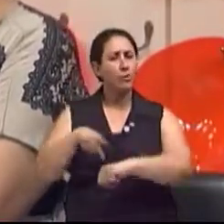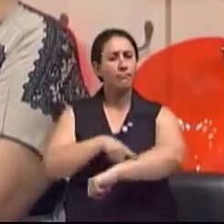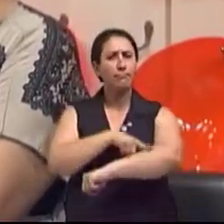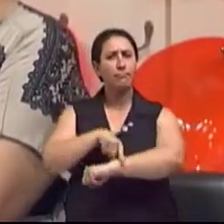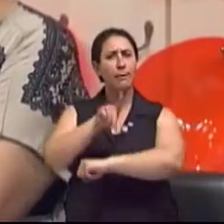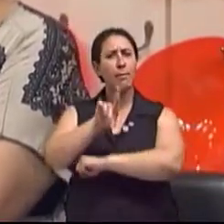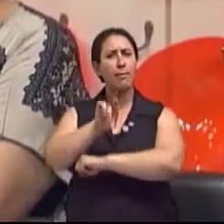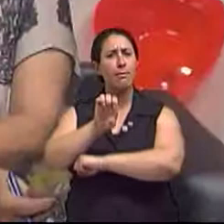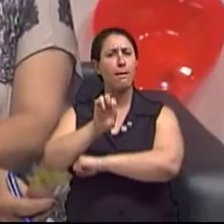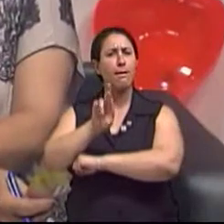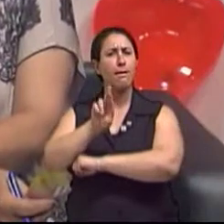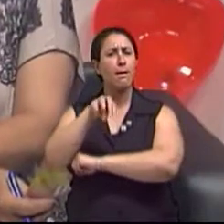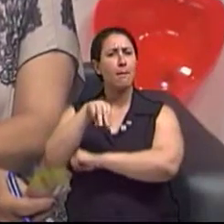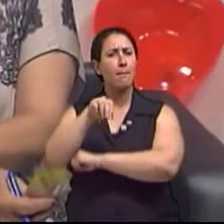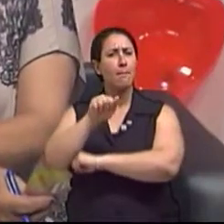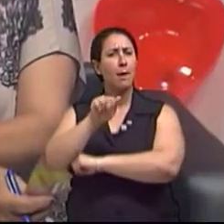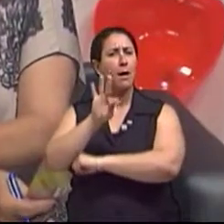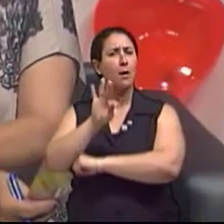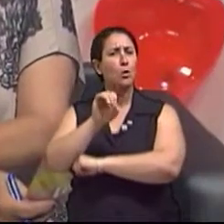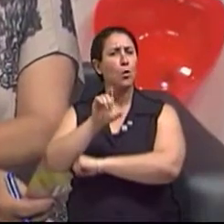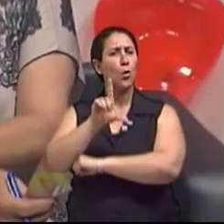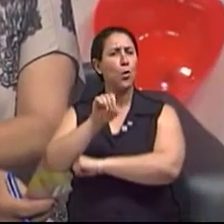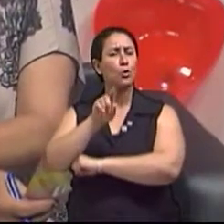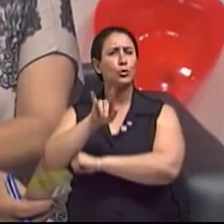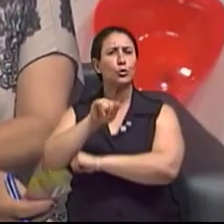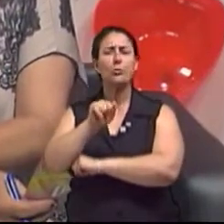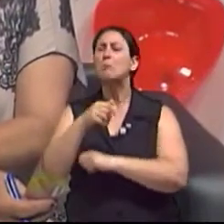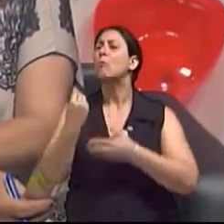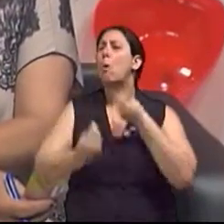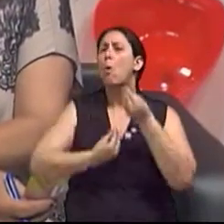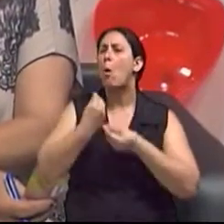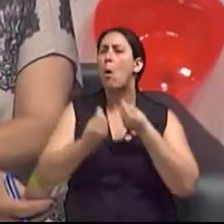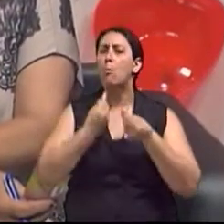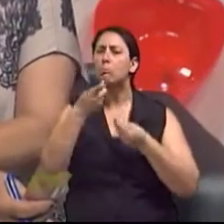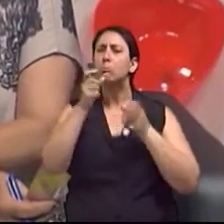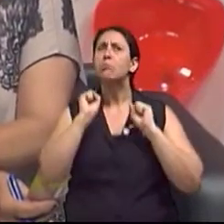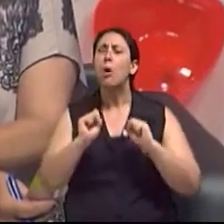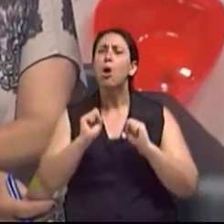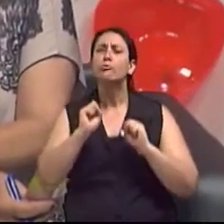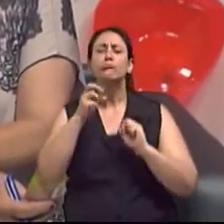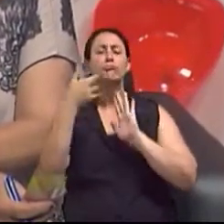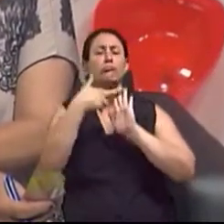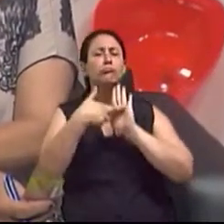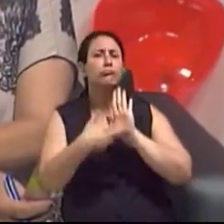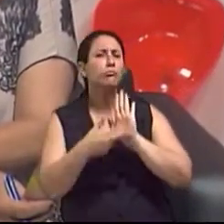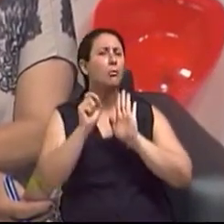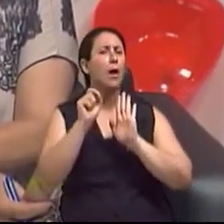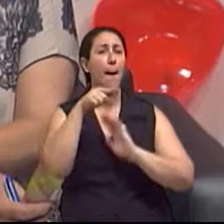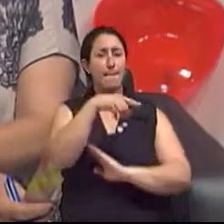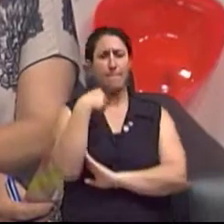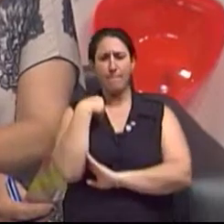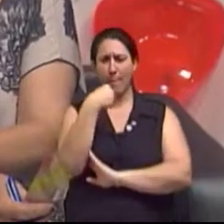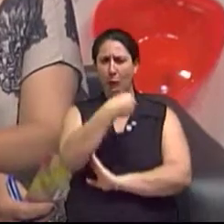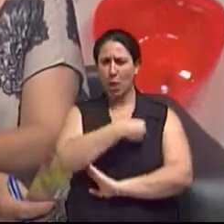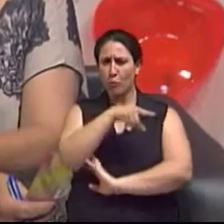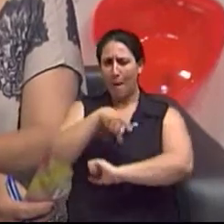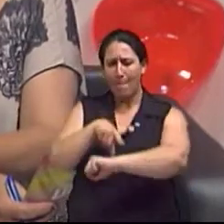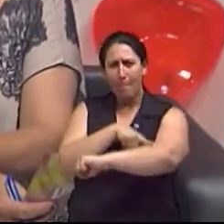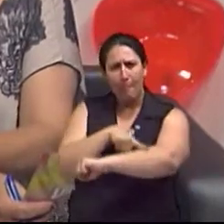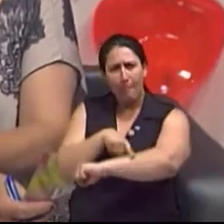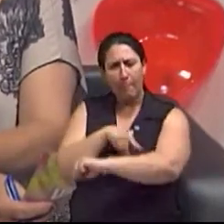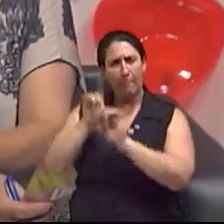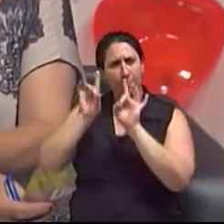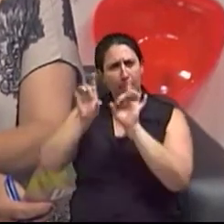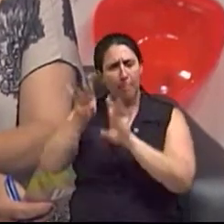dermatológica. Quais os procedimentos que podem ser realizados por um dermatologista? O que é mais